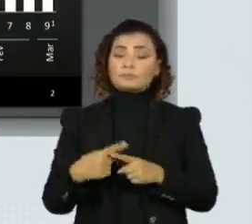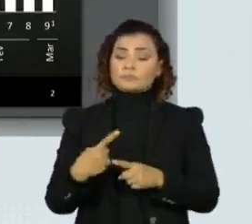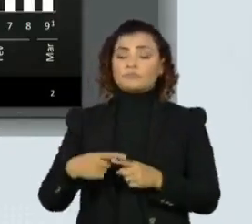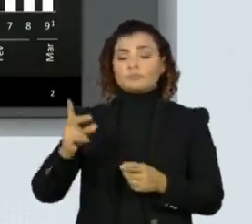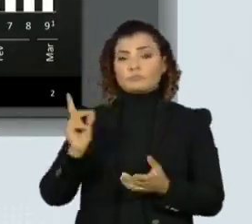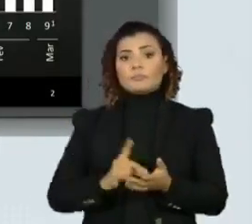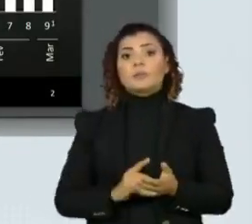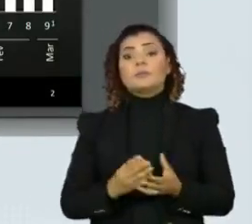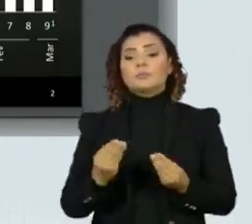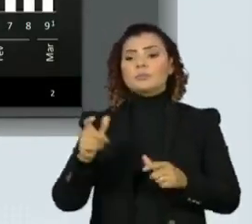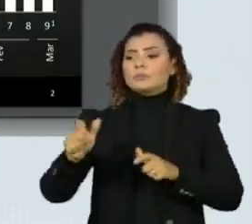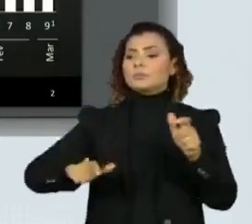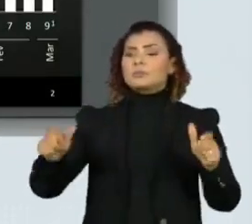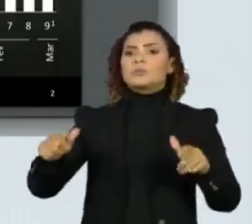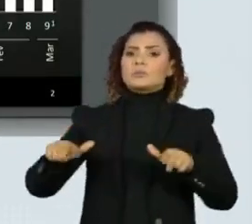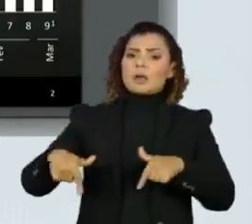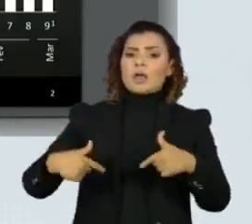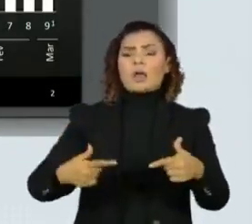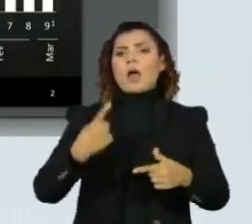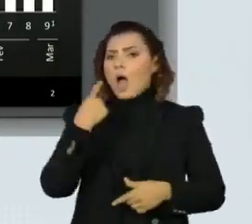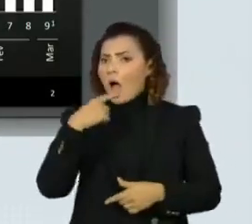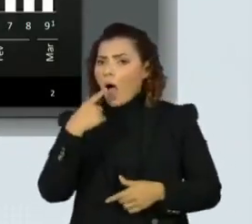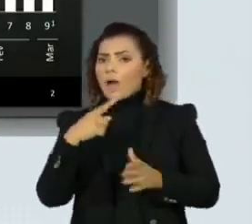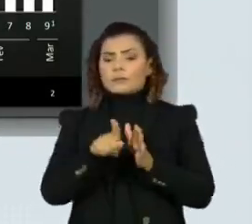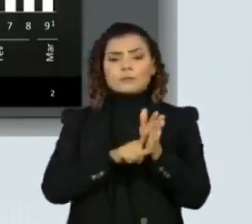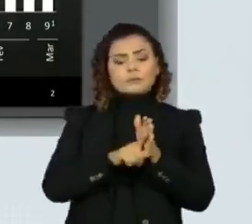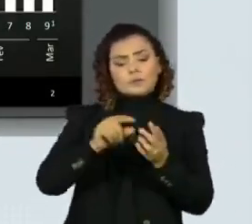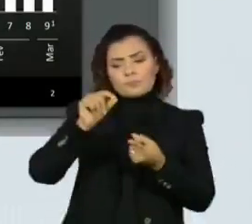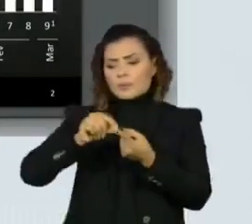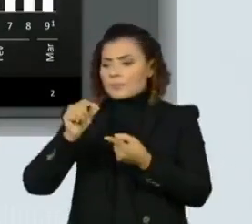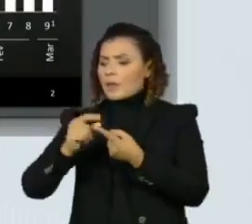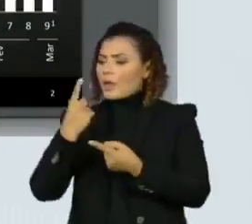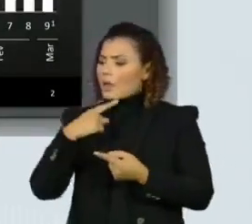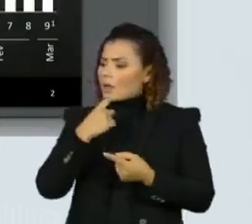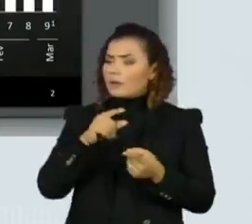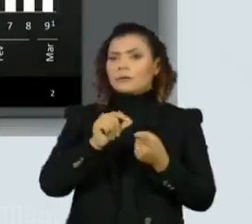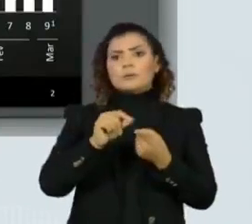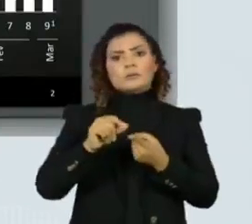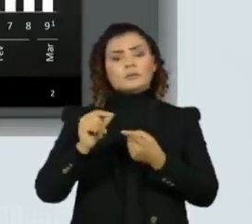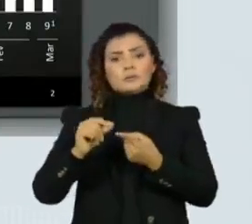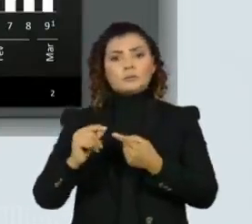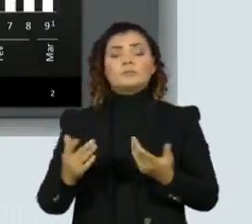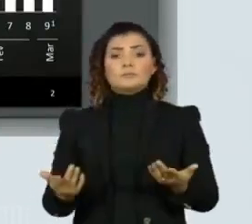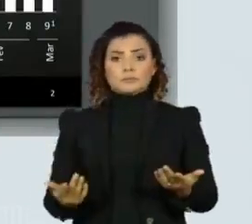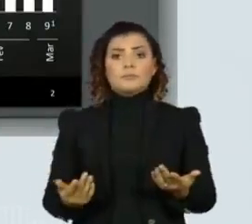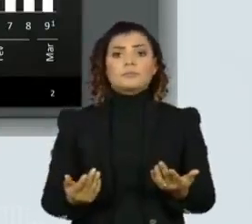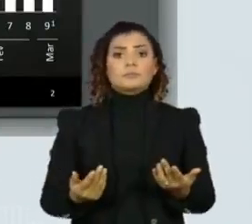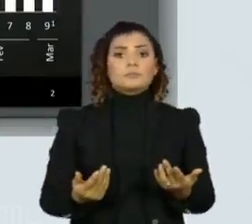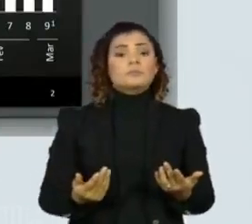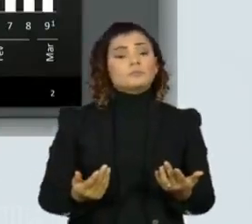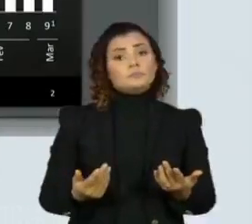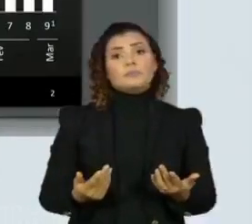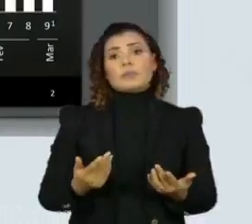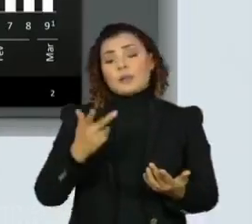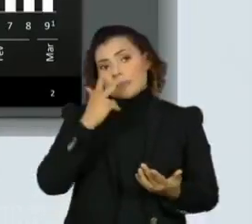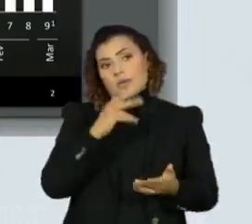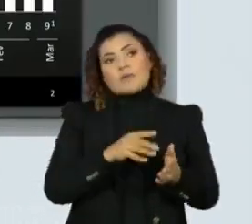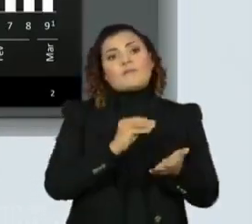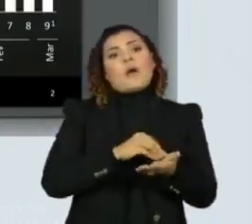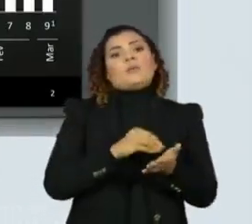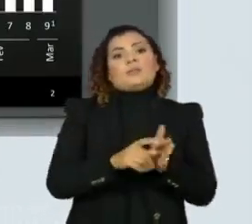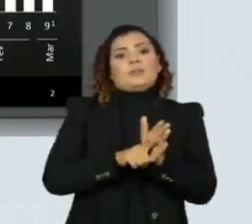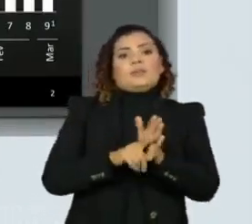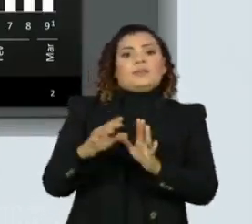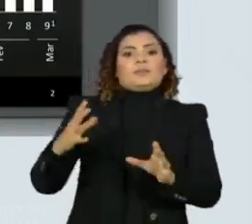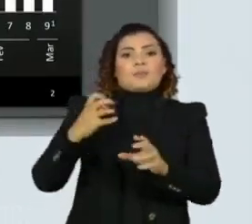muitos têm feito os testes em farmácias e isso não acaba sendo registrado e